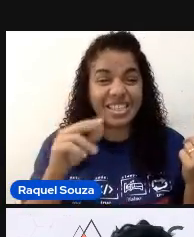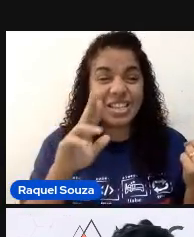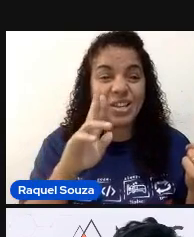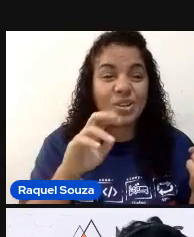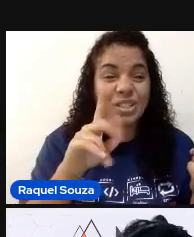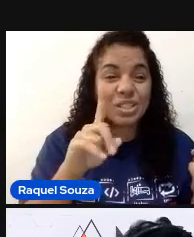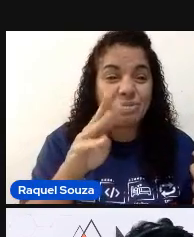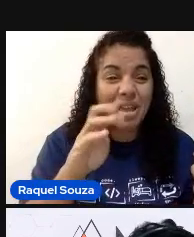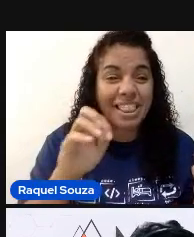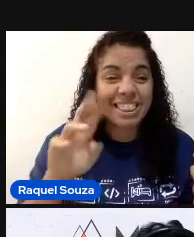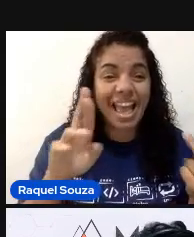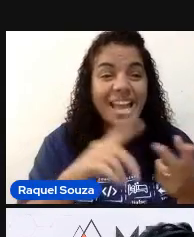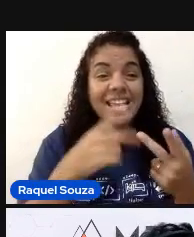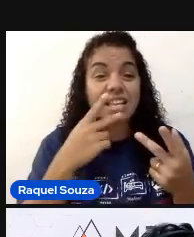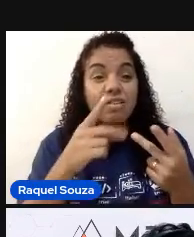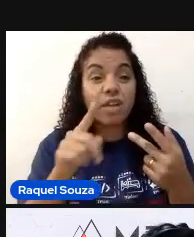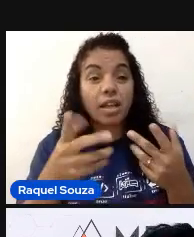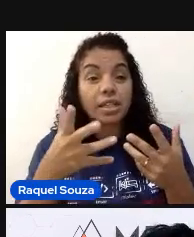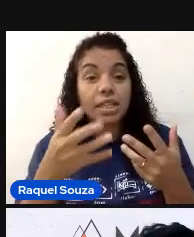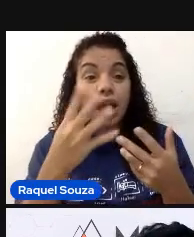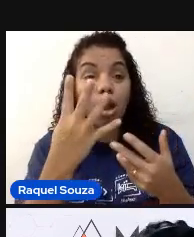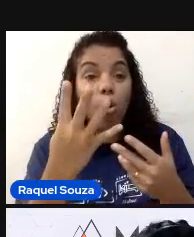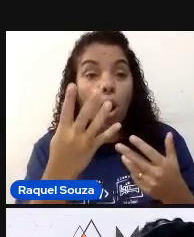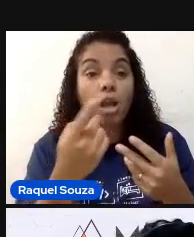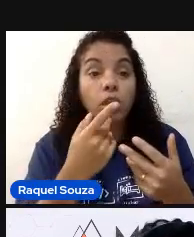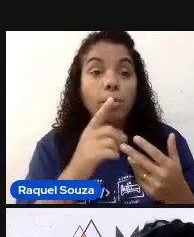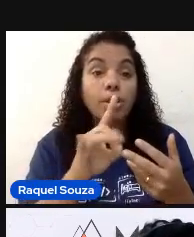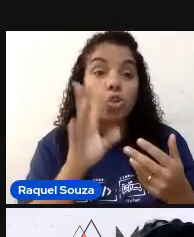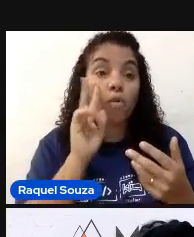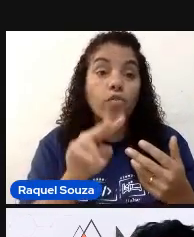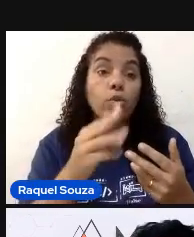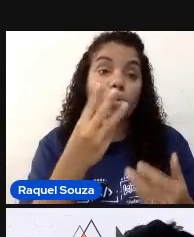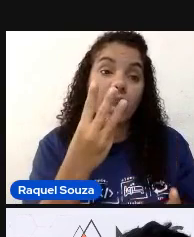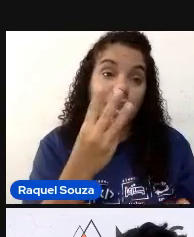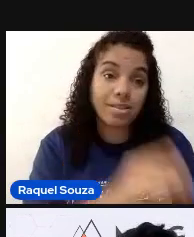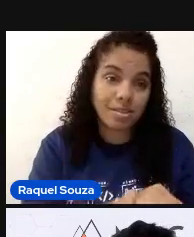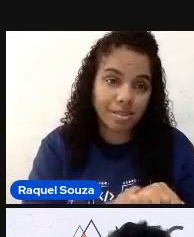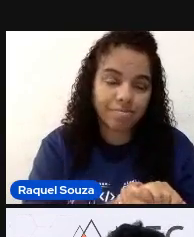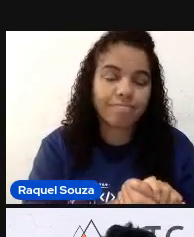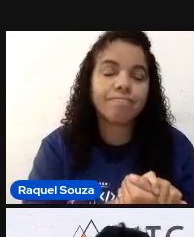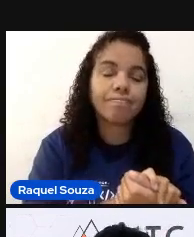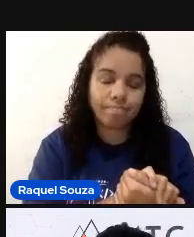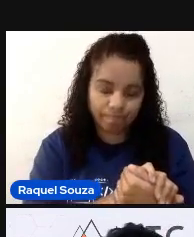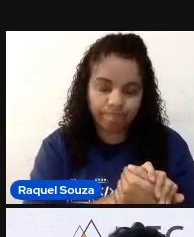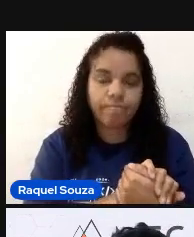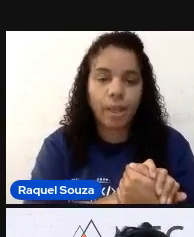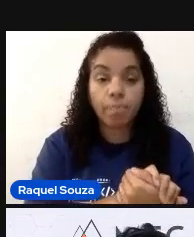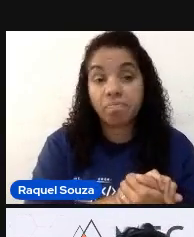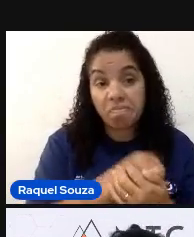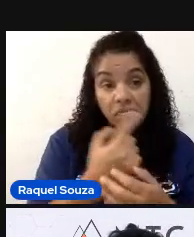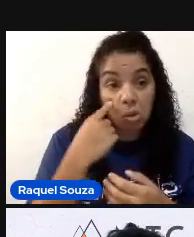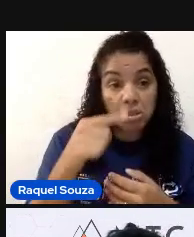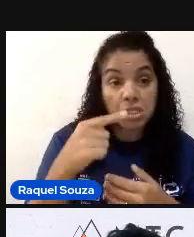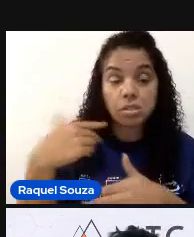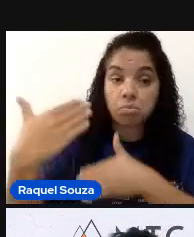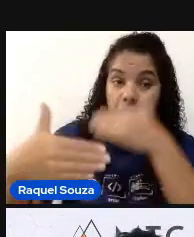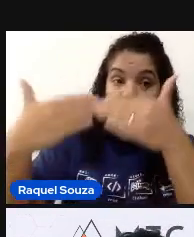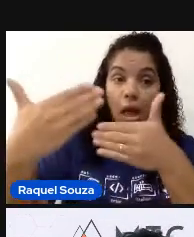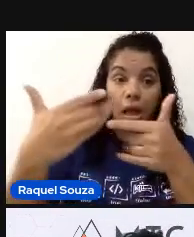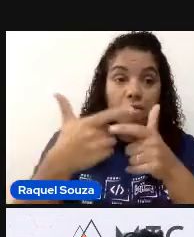Ele até fala aqui, ele esperava quatro, mas ele só viu três. Então, assim, isso é um avanço enorme.